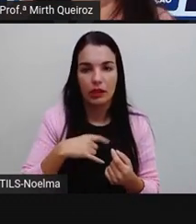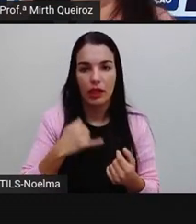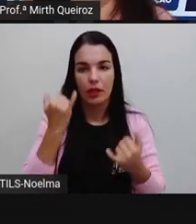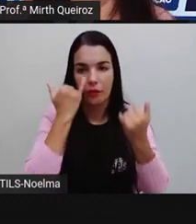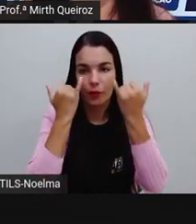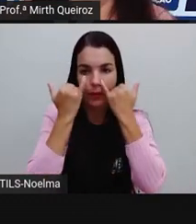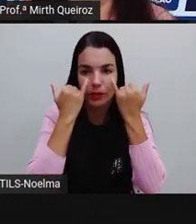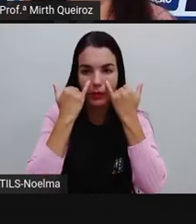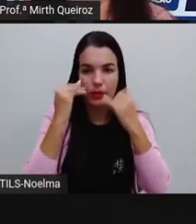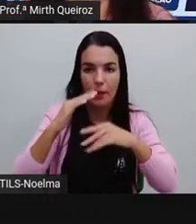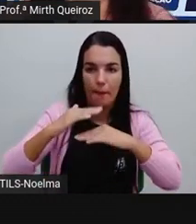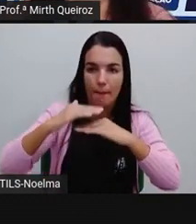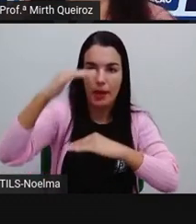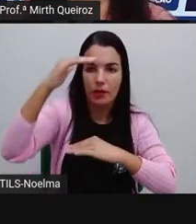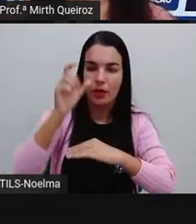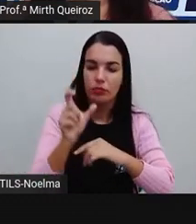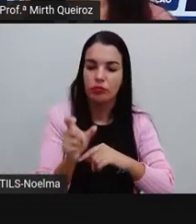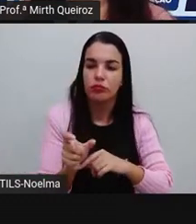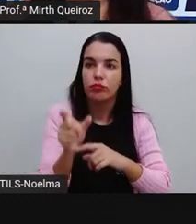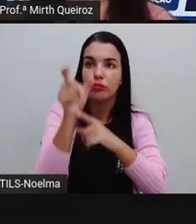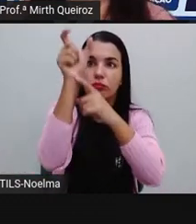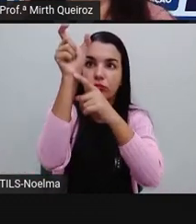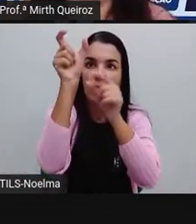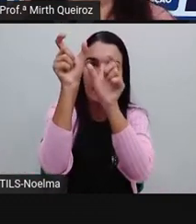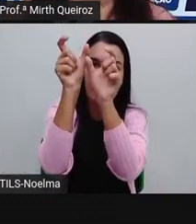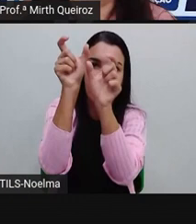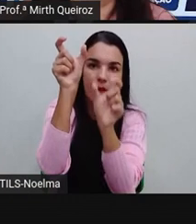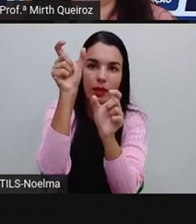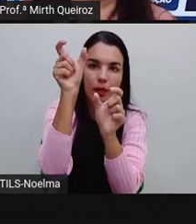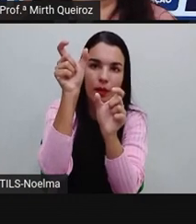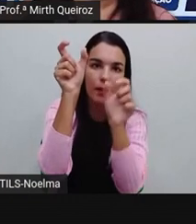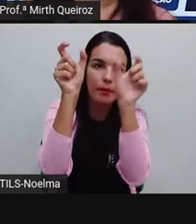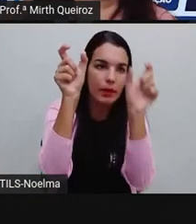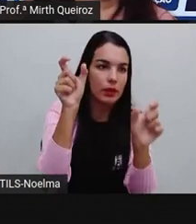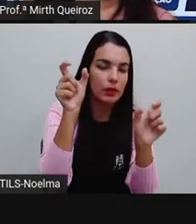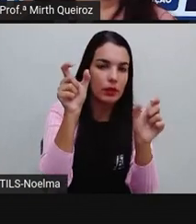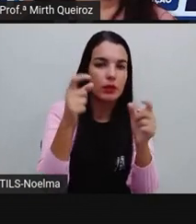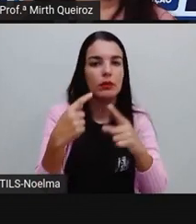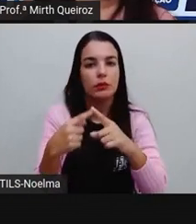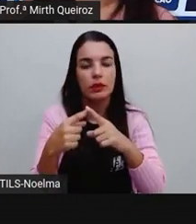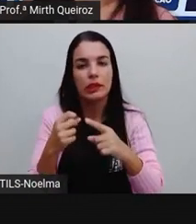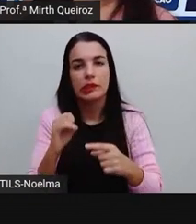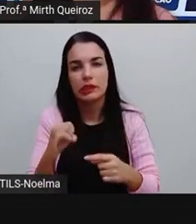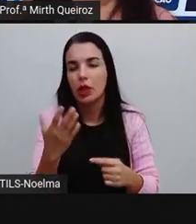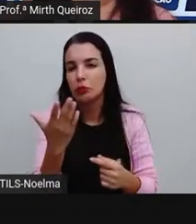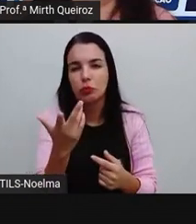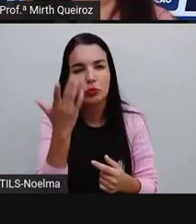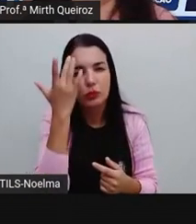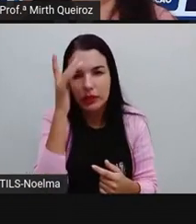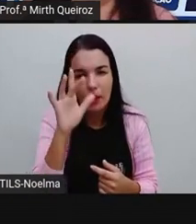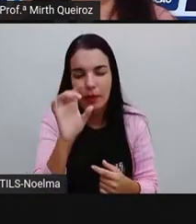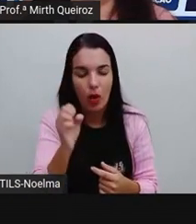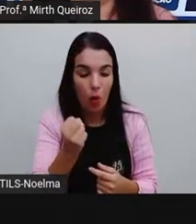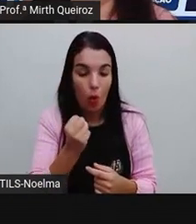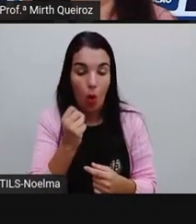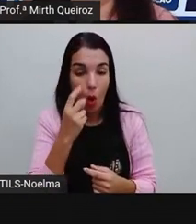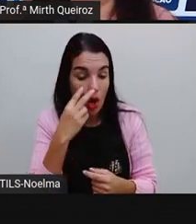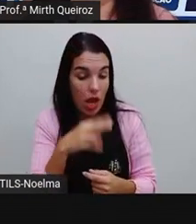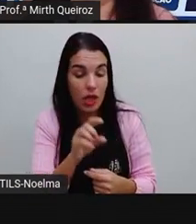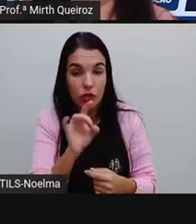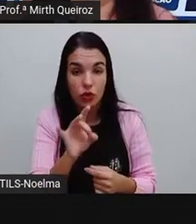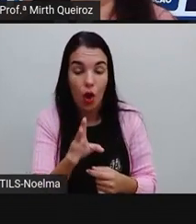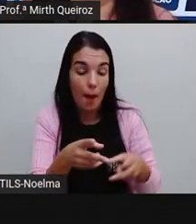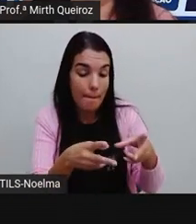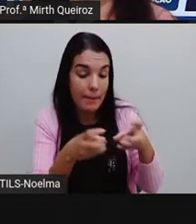menor quantidade, ela estará em menores. Mesmo sem a gente analisar o número em si, só a partir da imagem